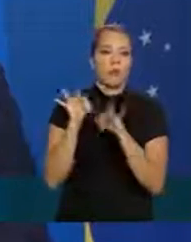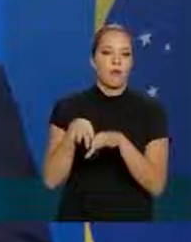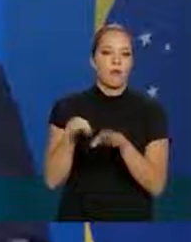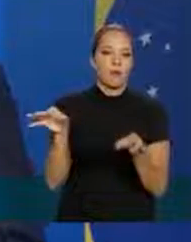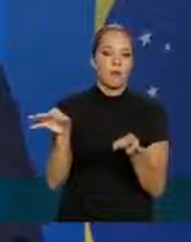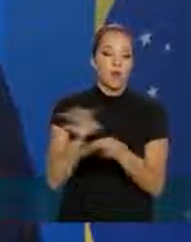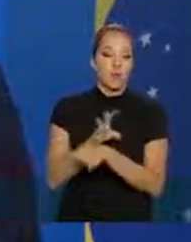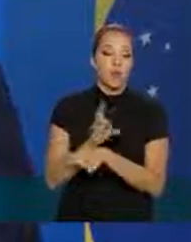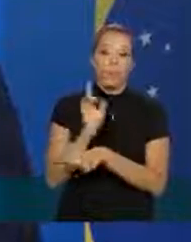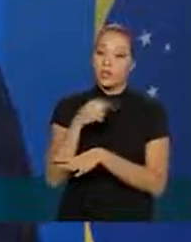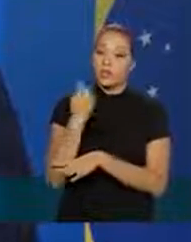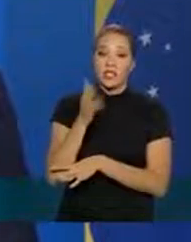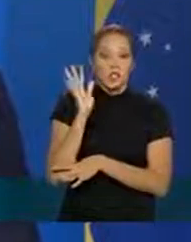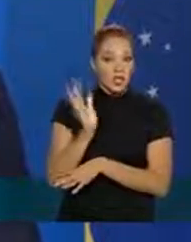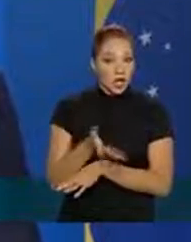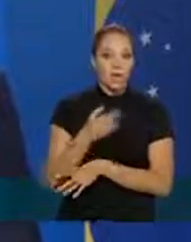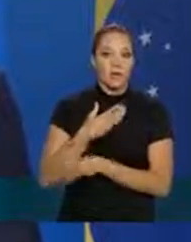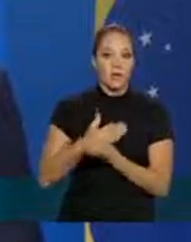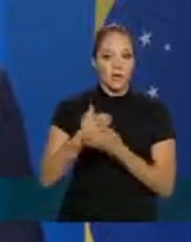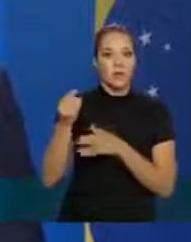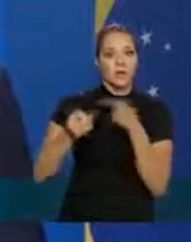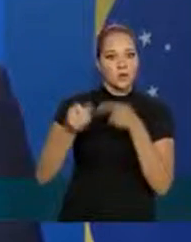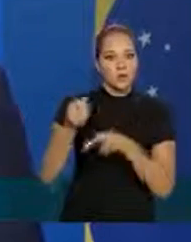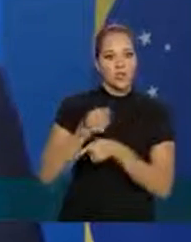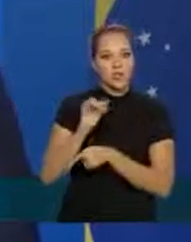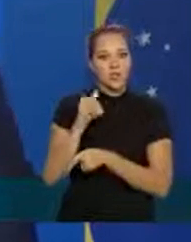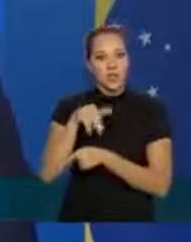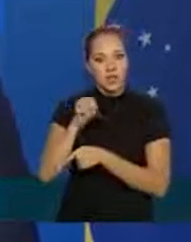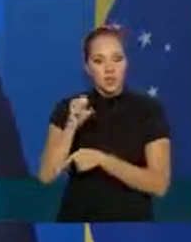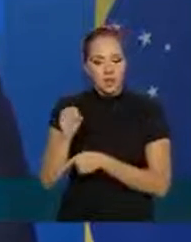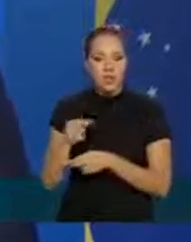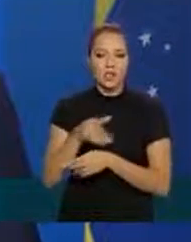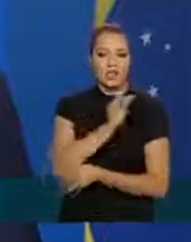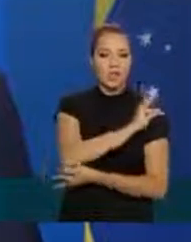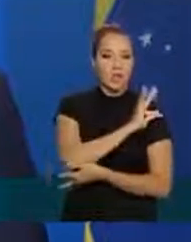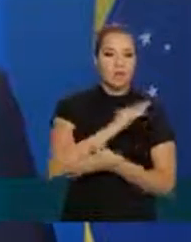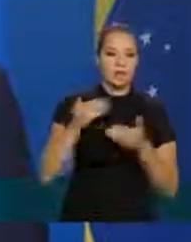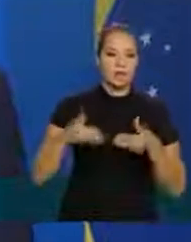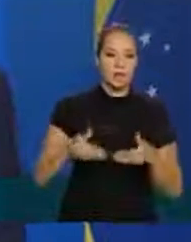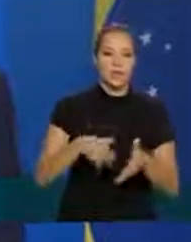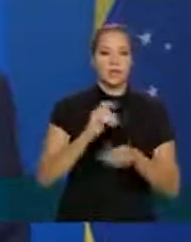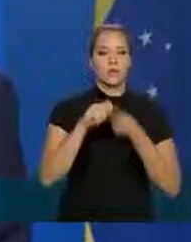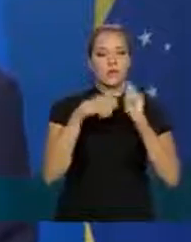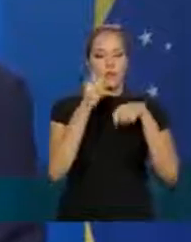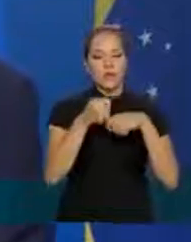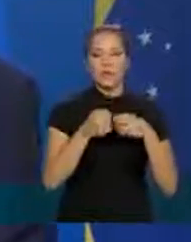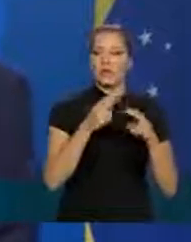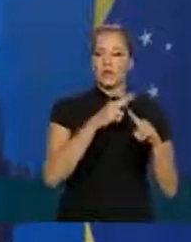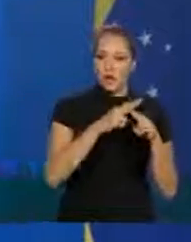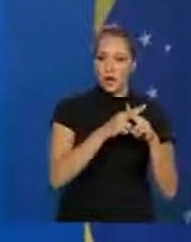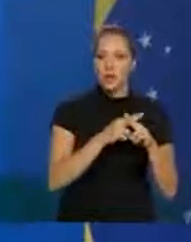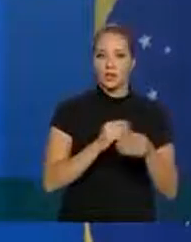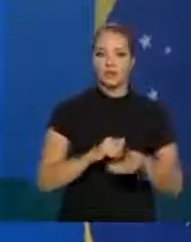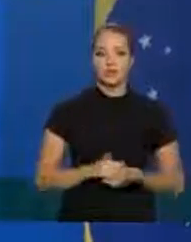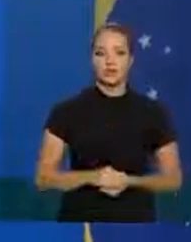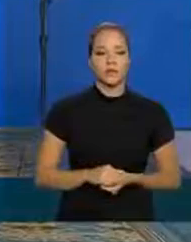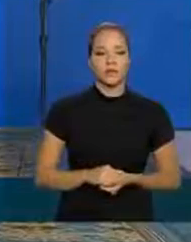nós já estamos discutindo entre INSS técnicos do Ministério da Economia e a Caixa Econômica Federal